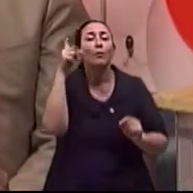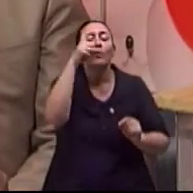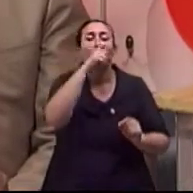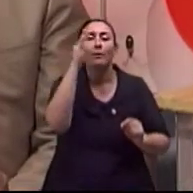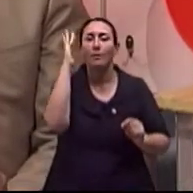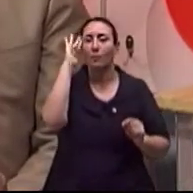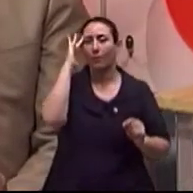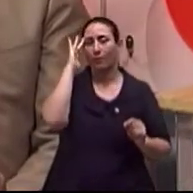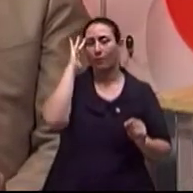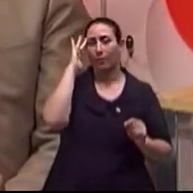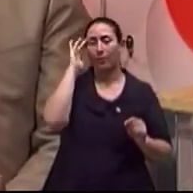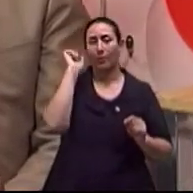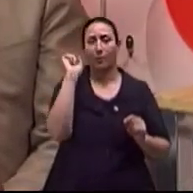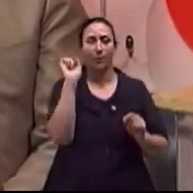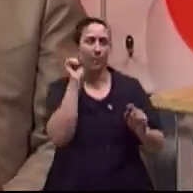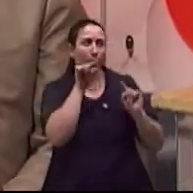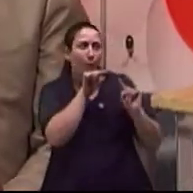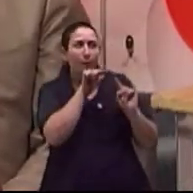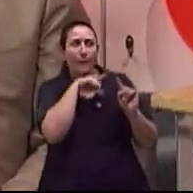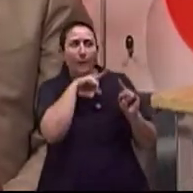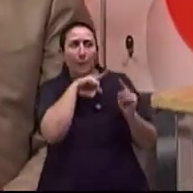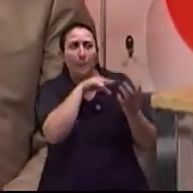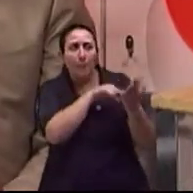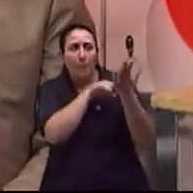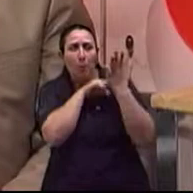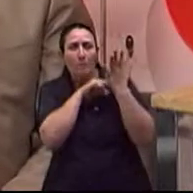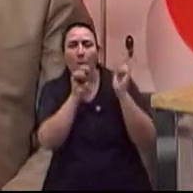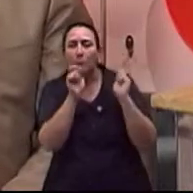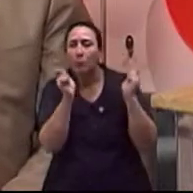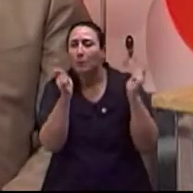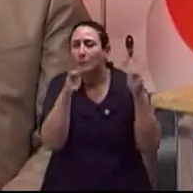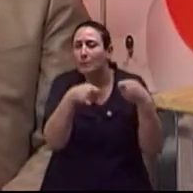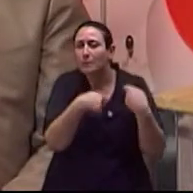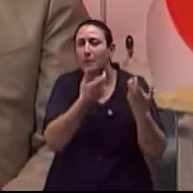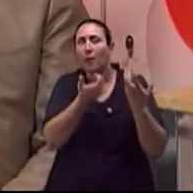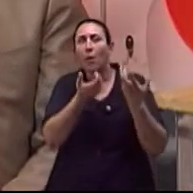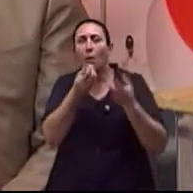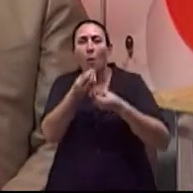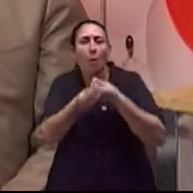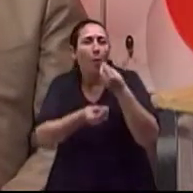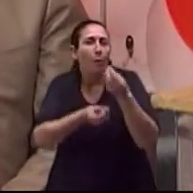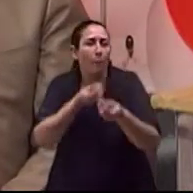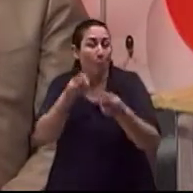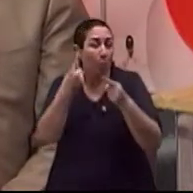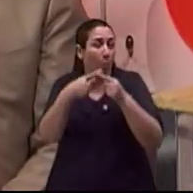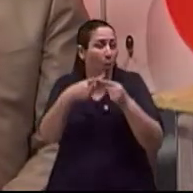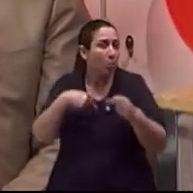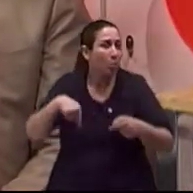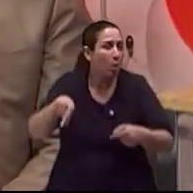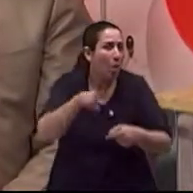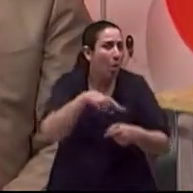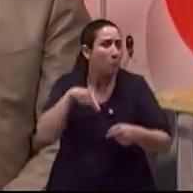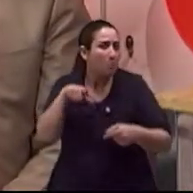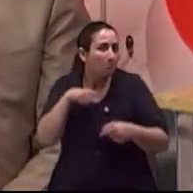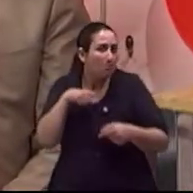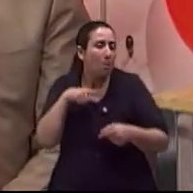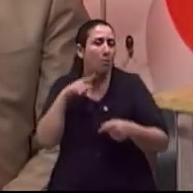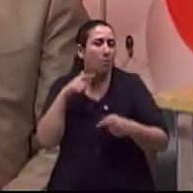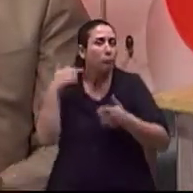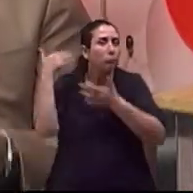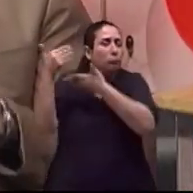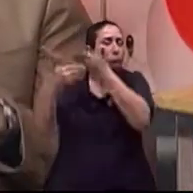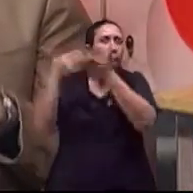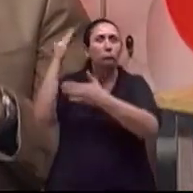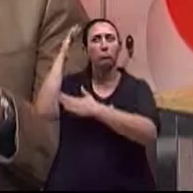verdade, dali também brota uma potencialidade enorme Quando nós conseguimos ter uma compreensão transcendente Porque, na verdade,